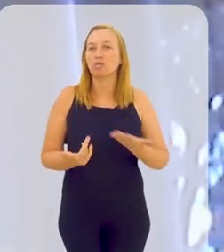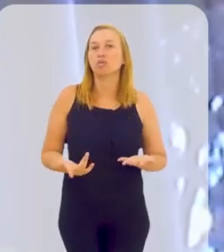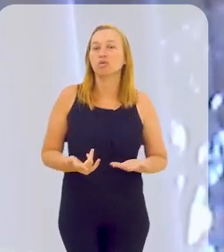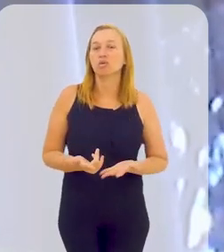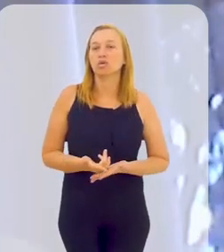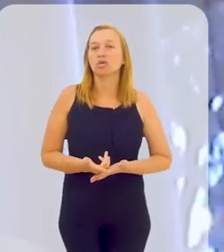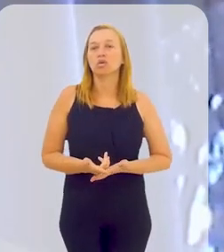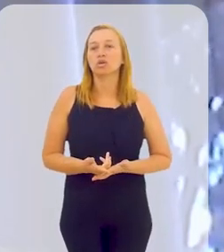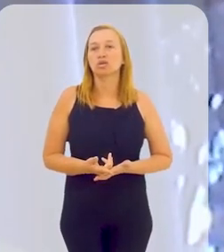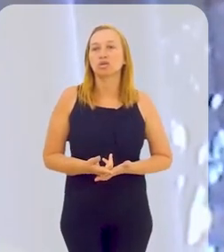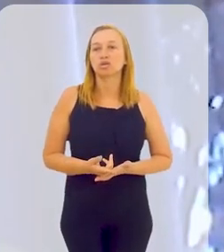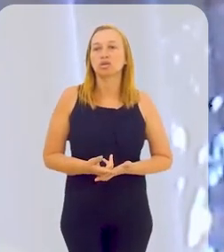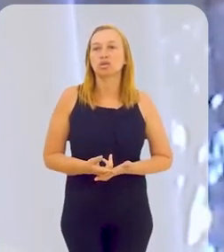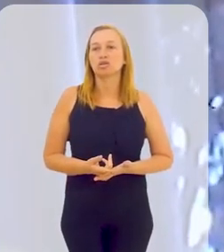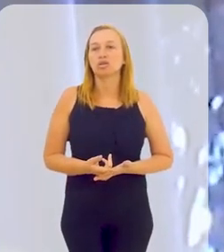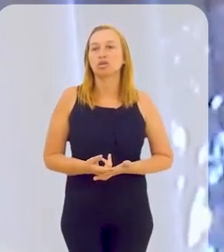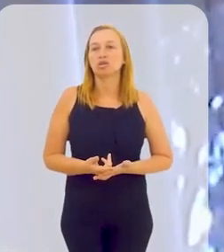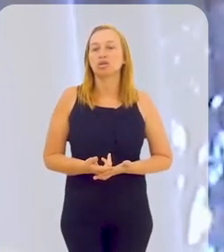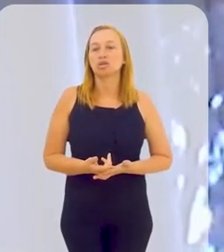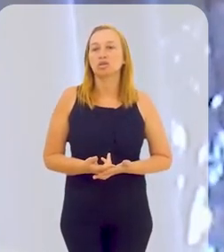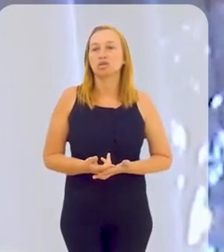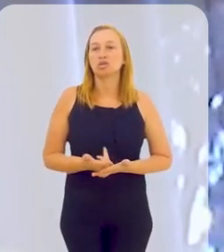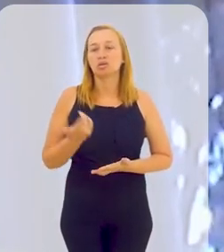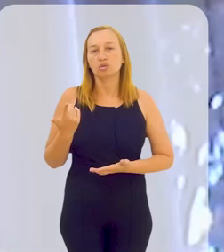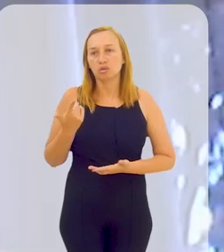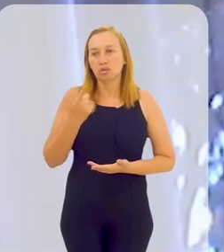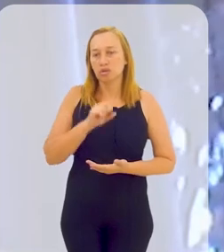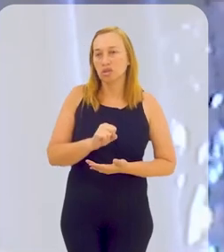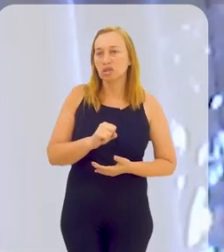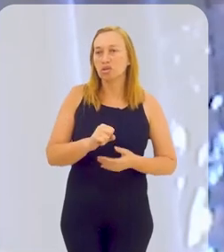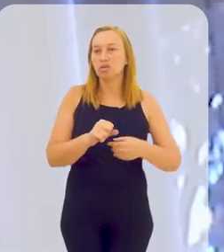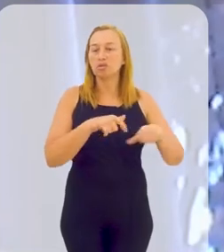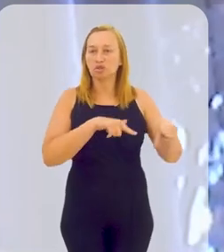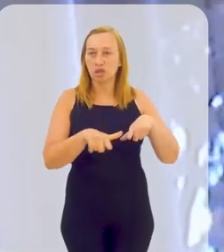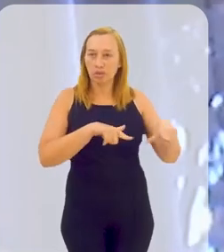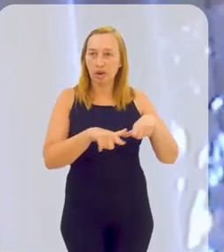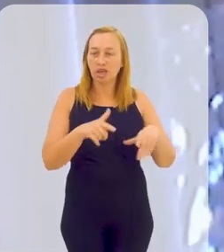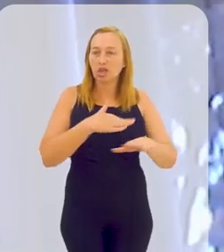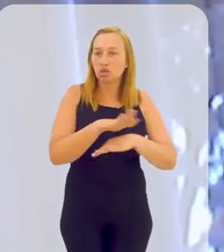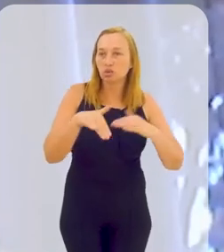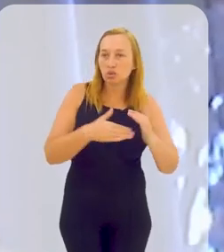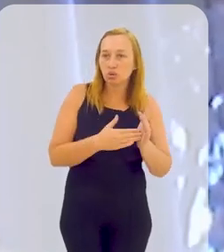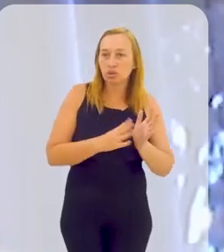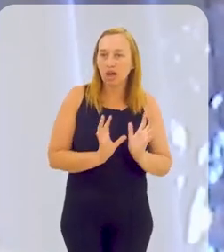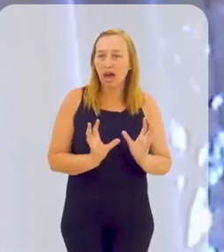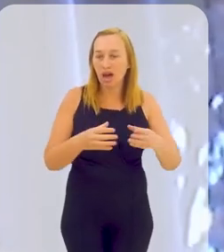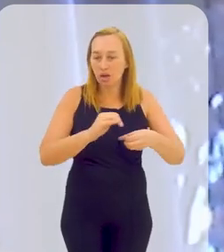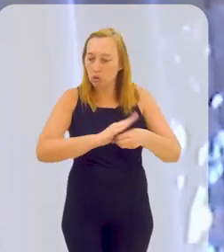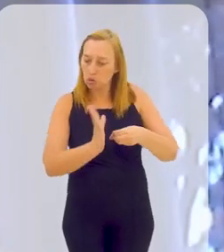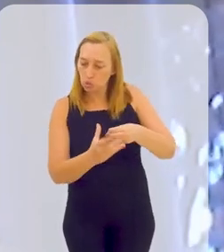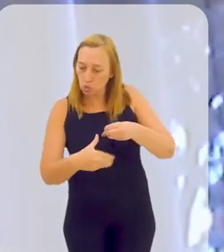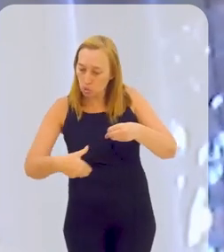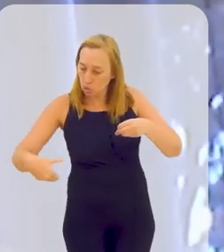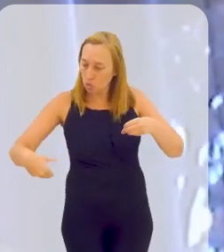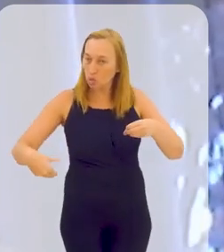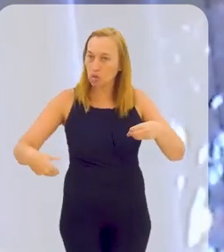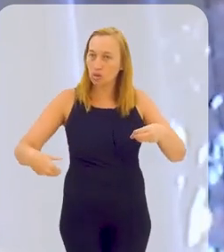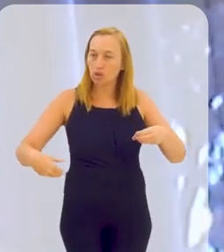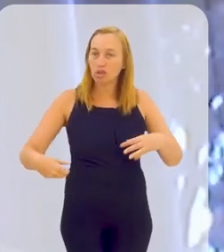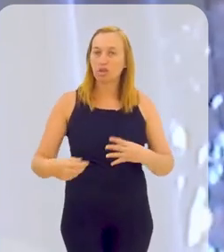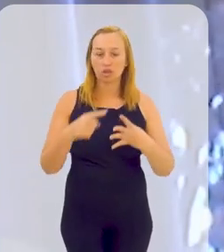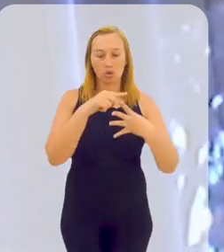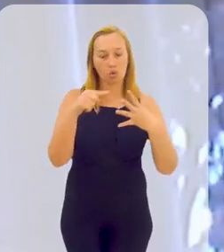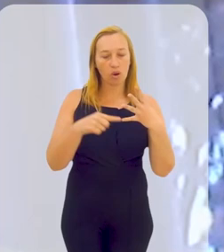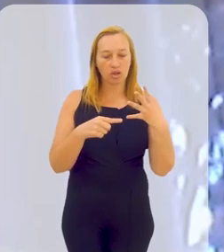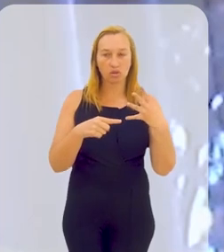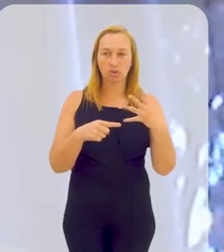empresas que ganhou as concessões dos serviços. E toda a cadeia do esgoto foram concedidas